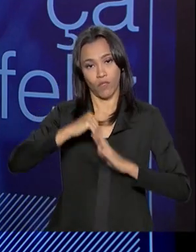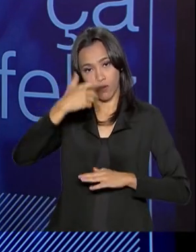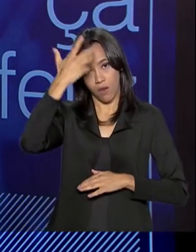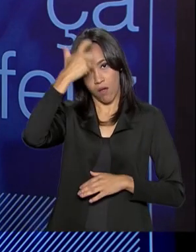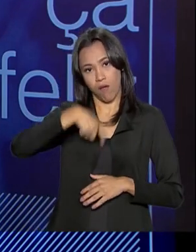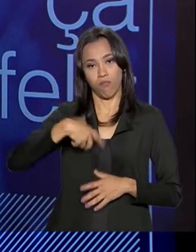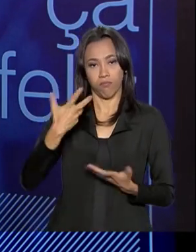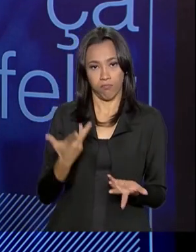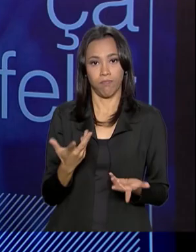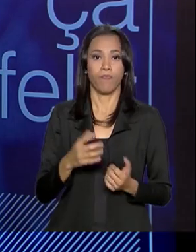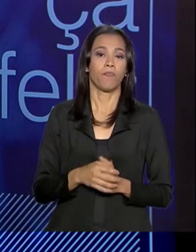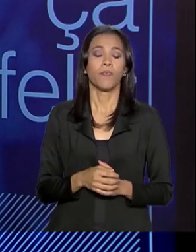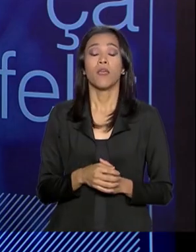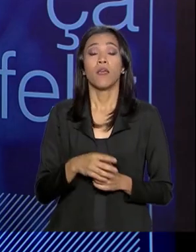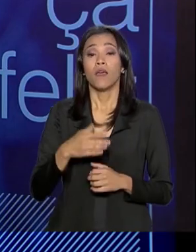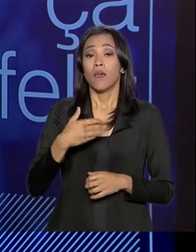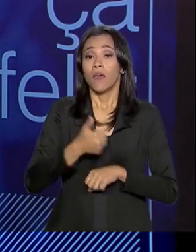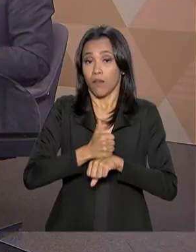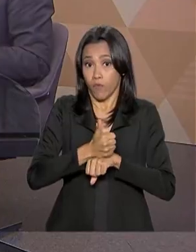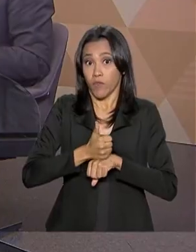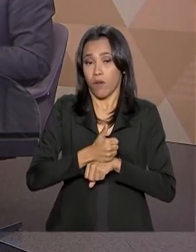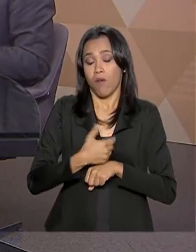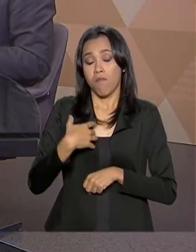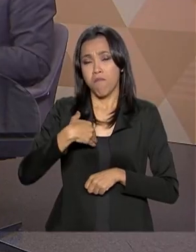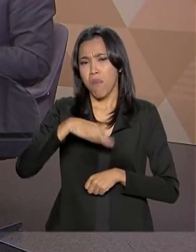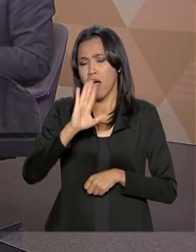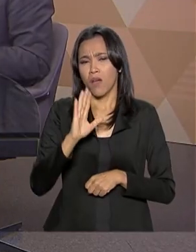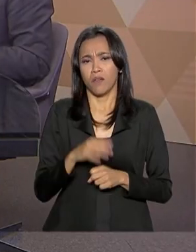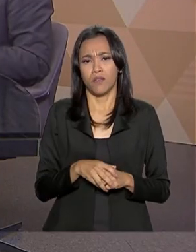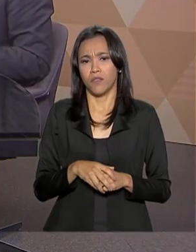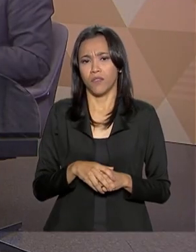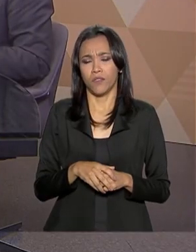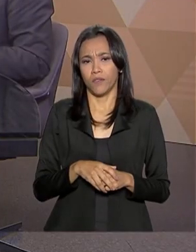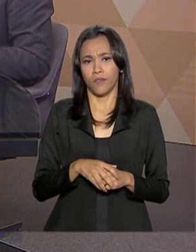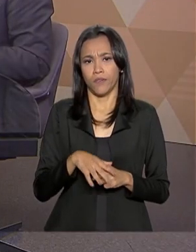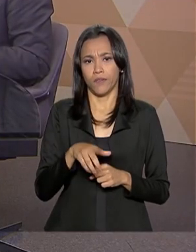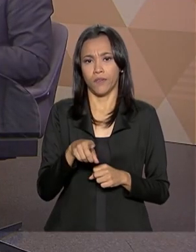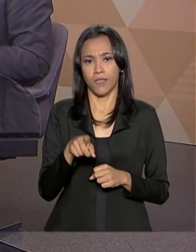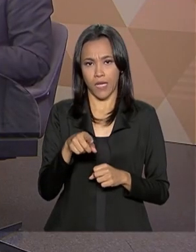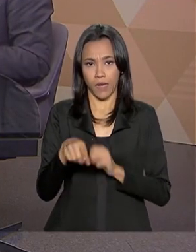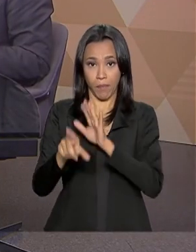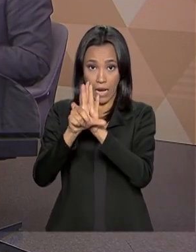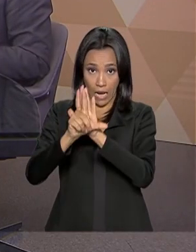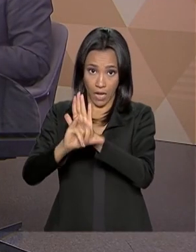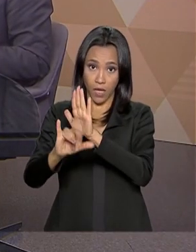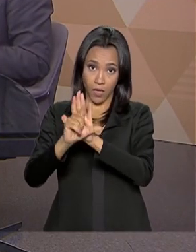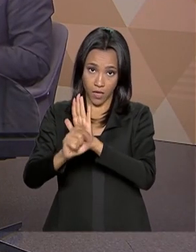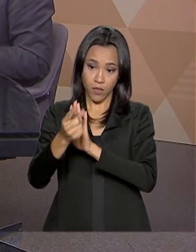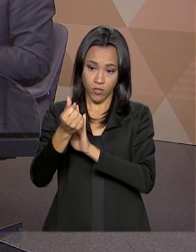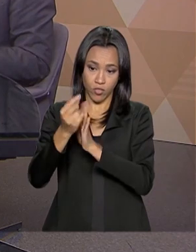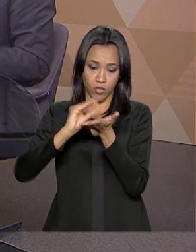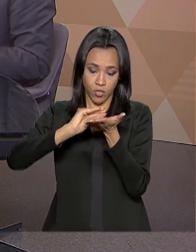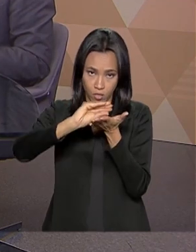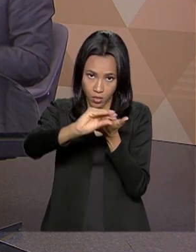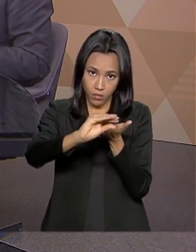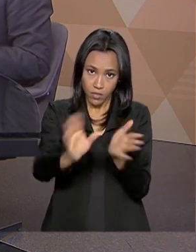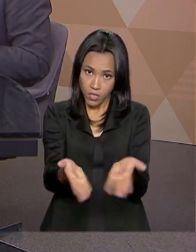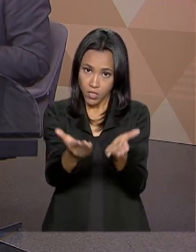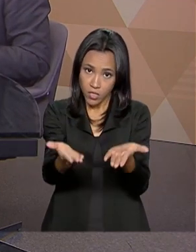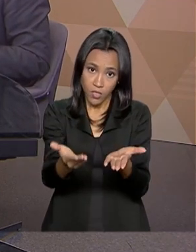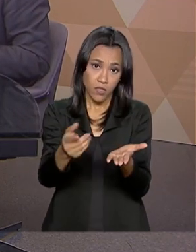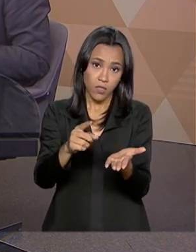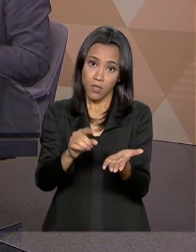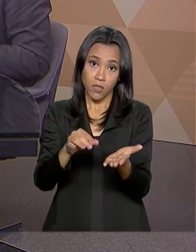90% das atividades que eram financiadas pela lei, que são financiadas pela lei de incentivo à cultura, não